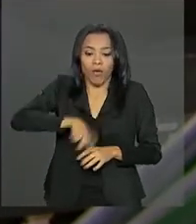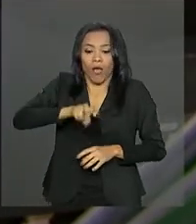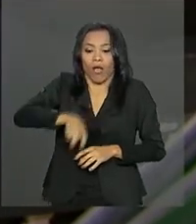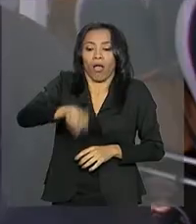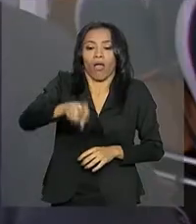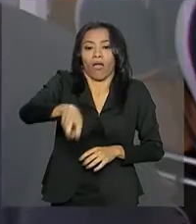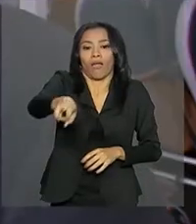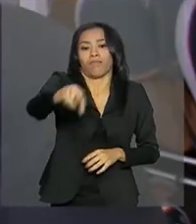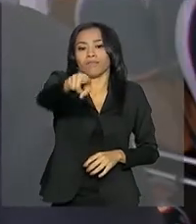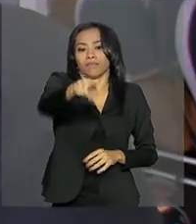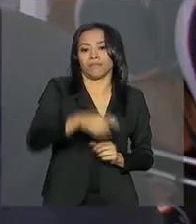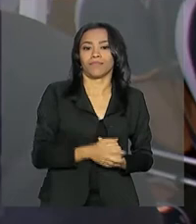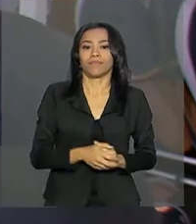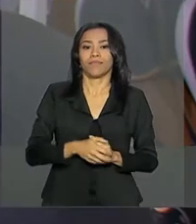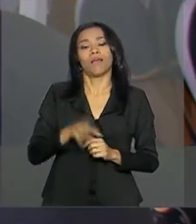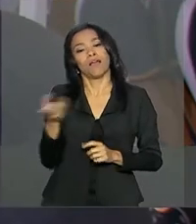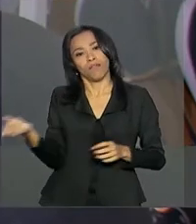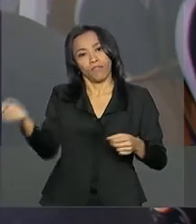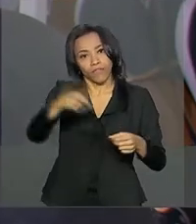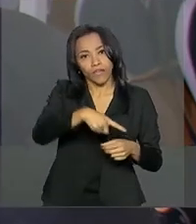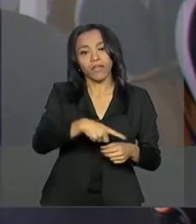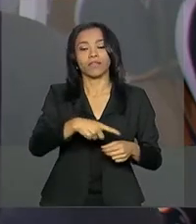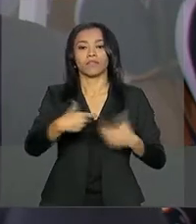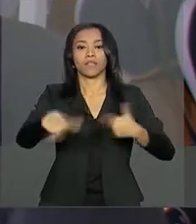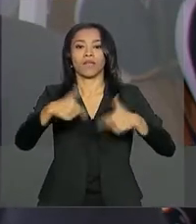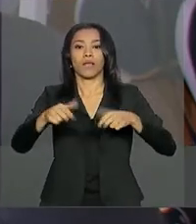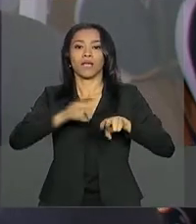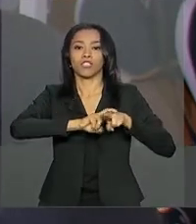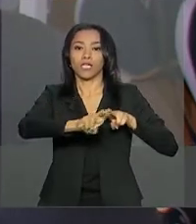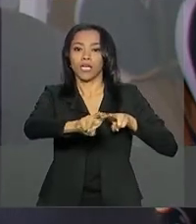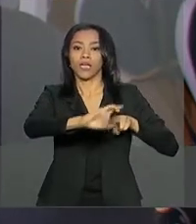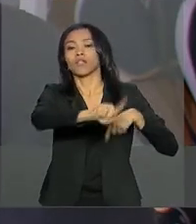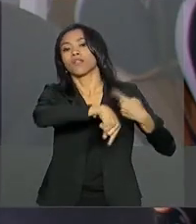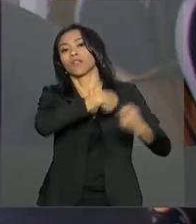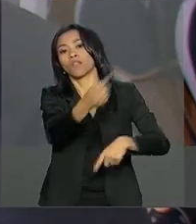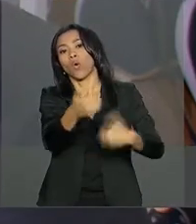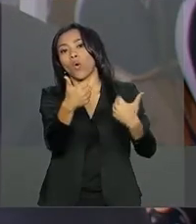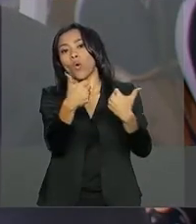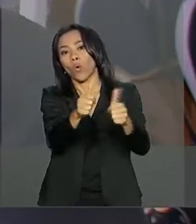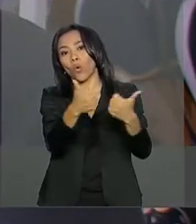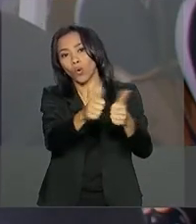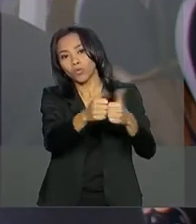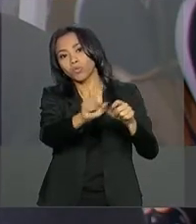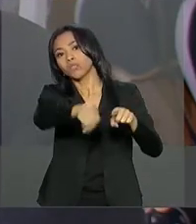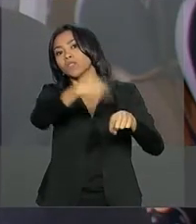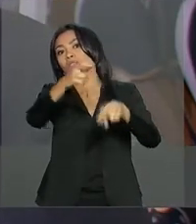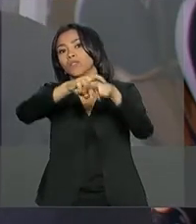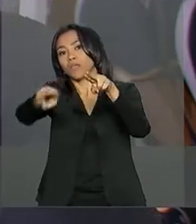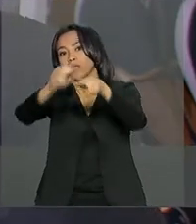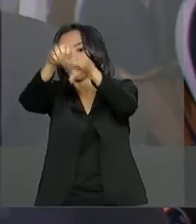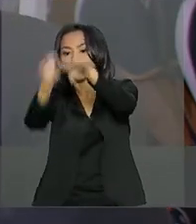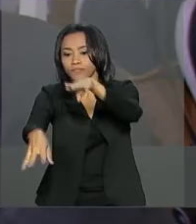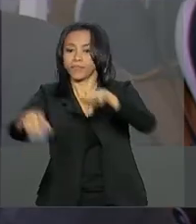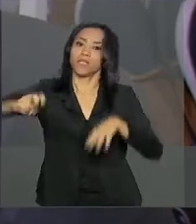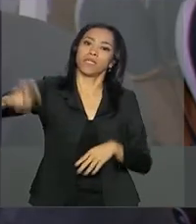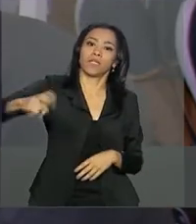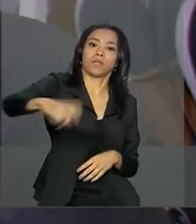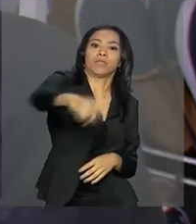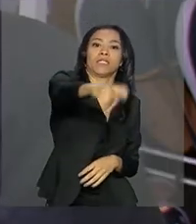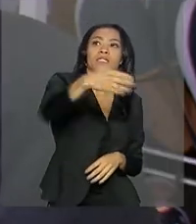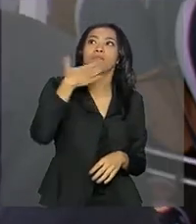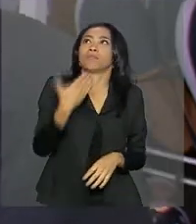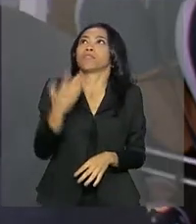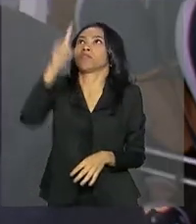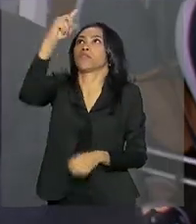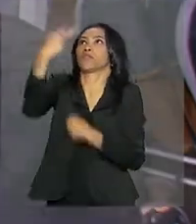dos céus. Eu venho de trem trabalhar, pego um ônibus, pego um trem, solto aqui e venho andando e pedindo adeus.